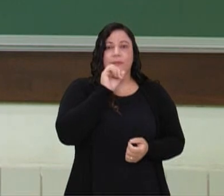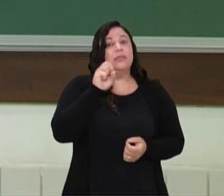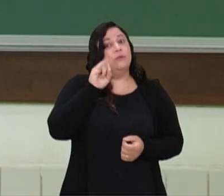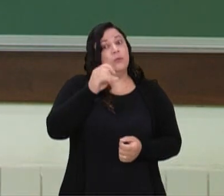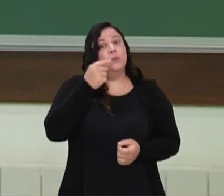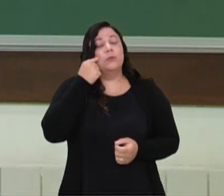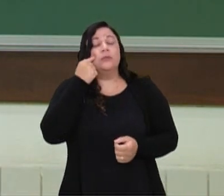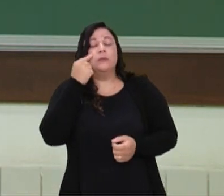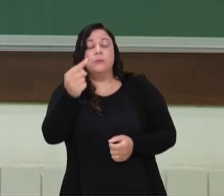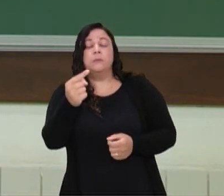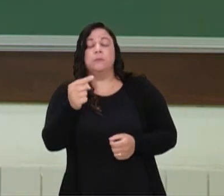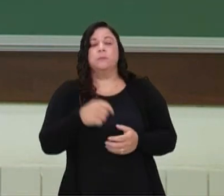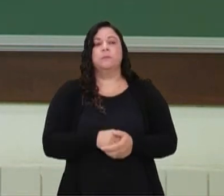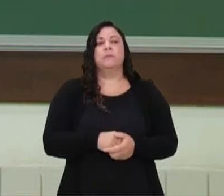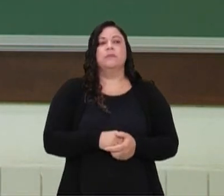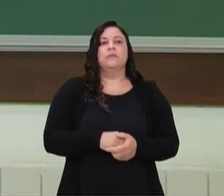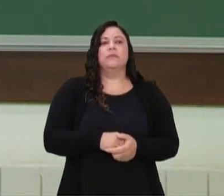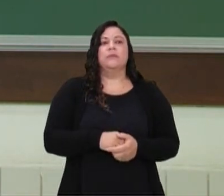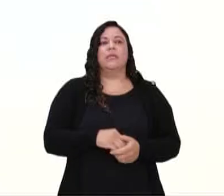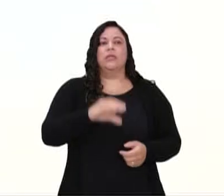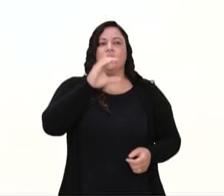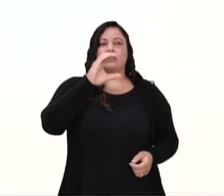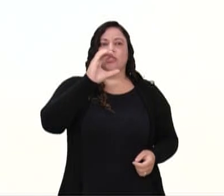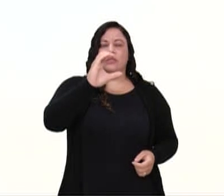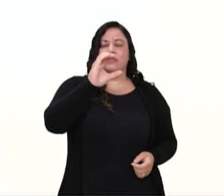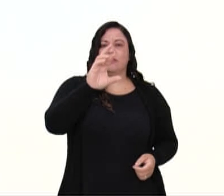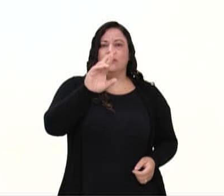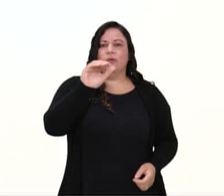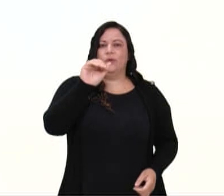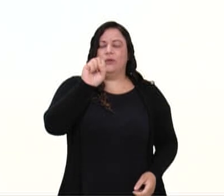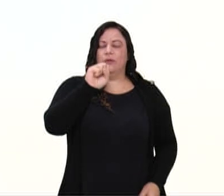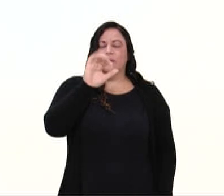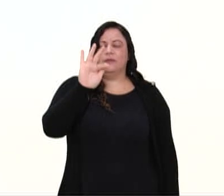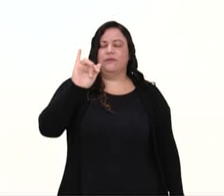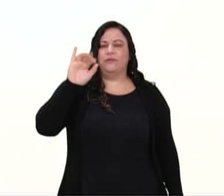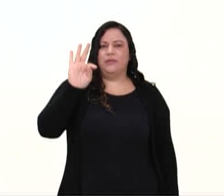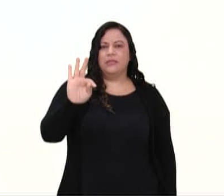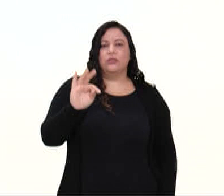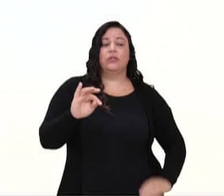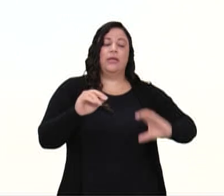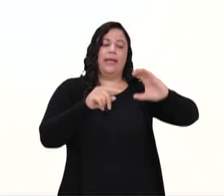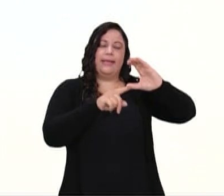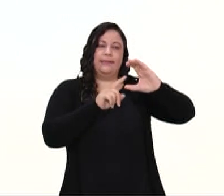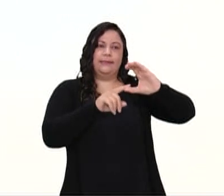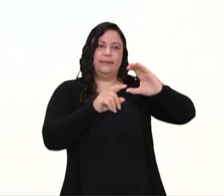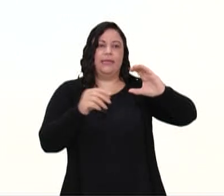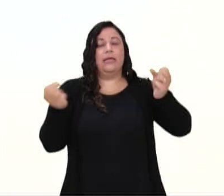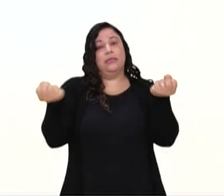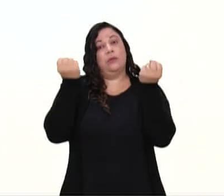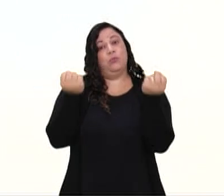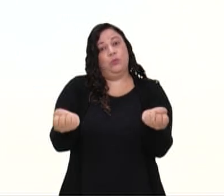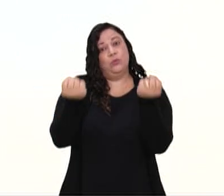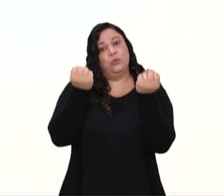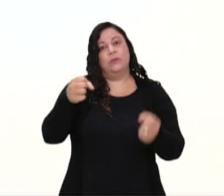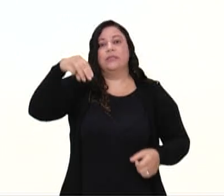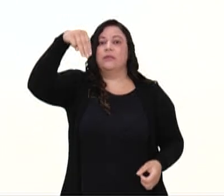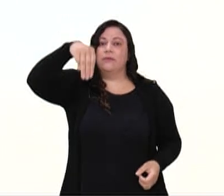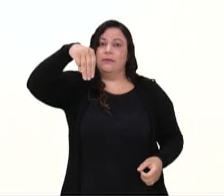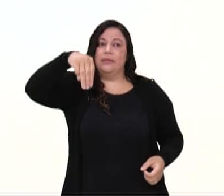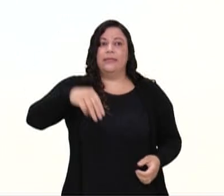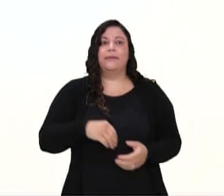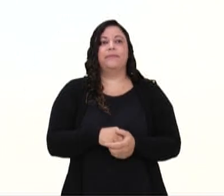que é crossfit, você vai pôr C. Se você acha que o item se refere à musculação, você vai pôr o M.